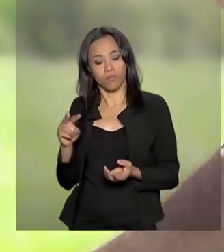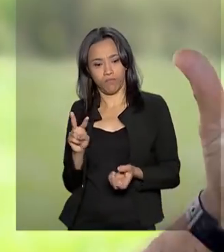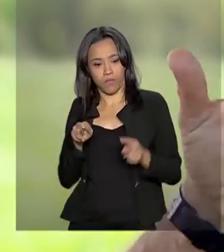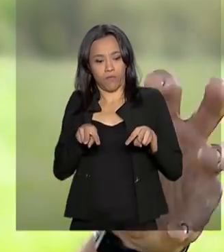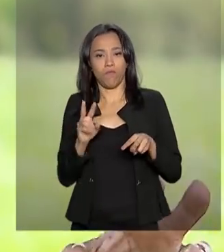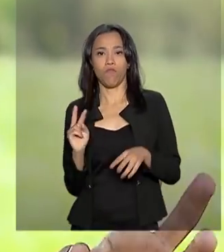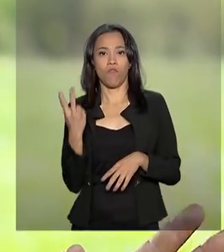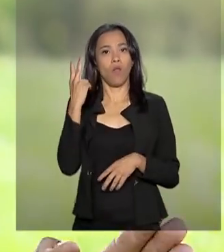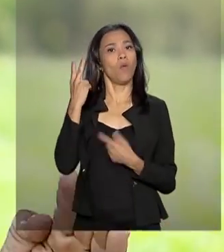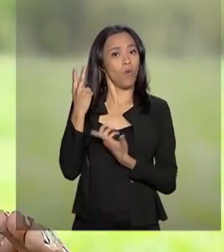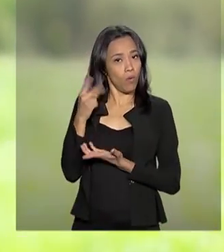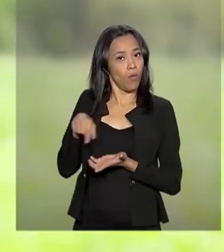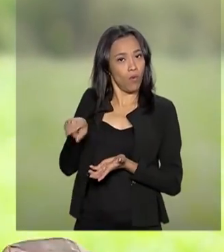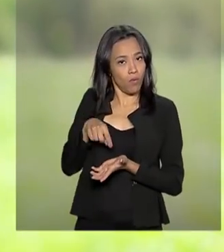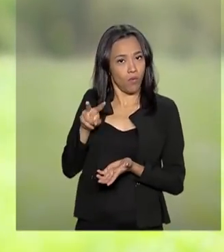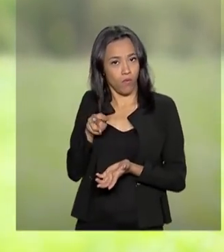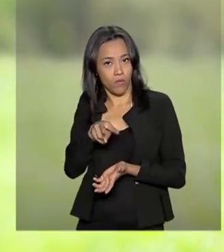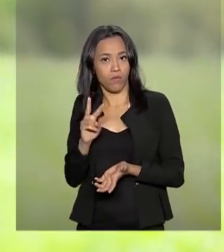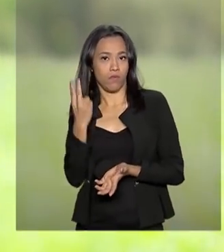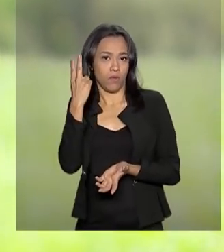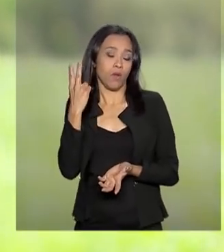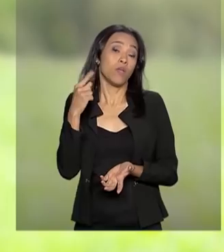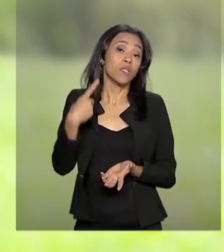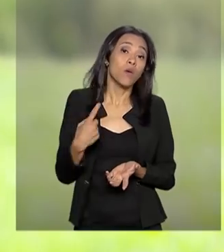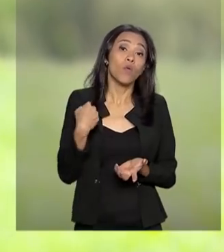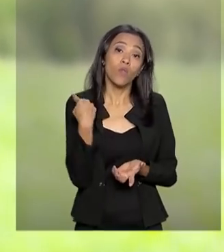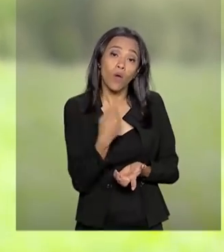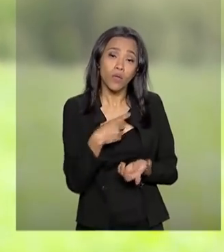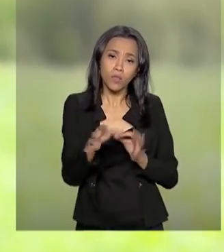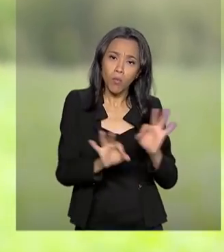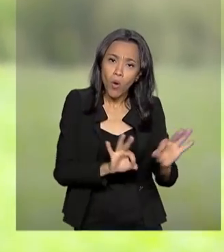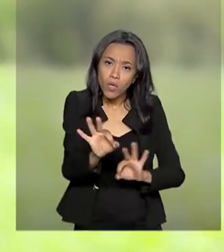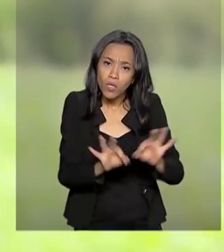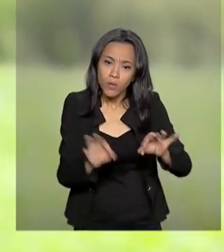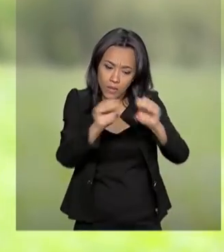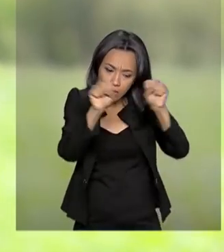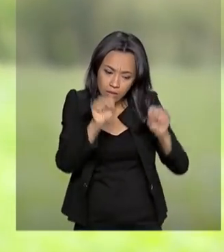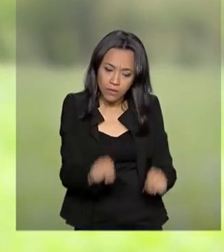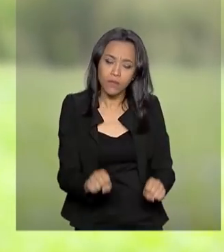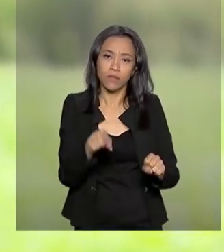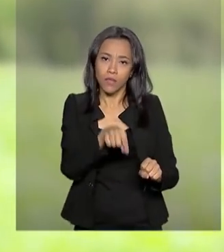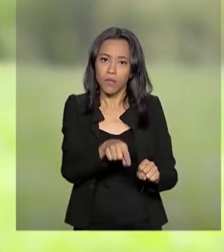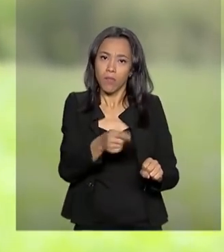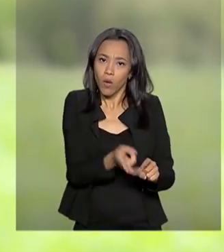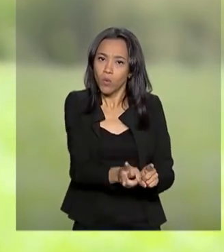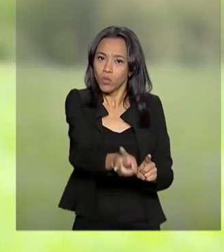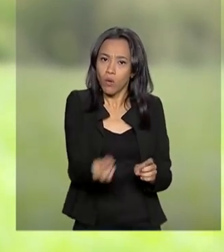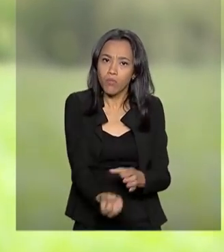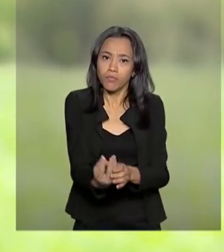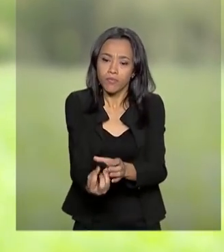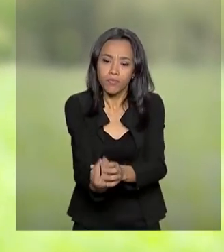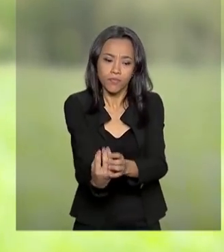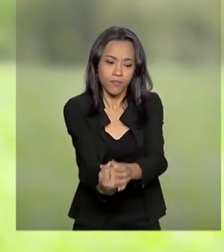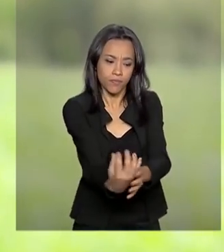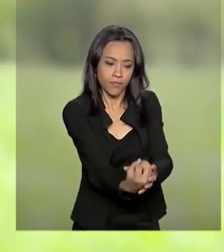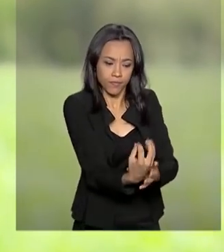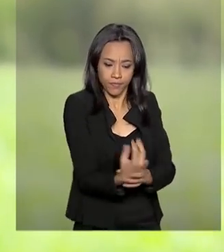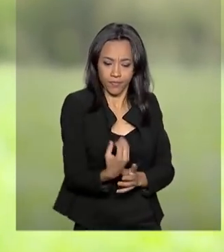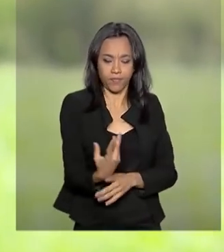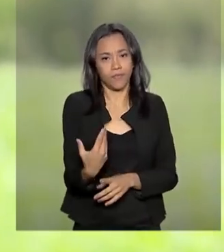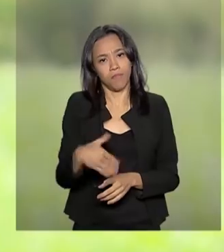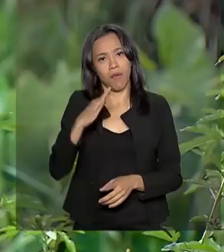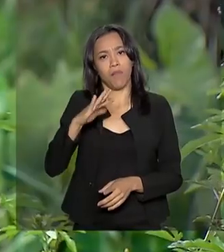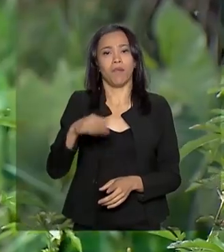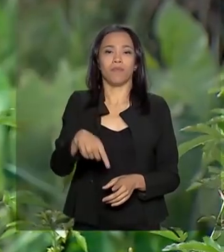grande. A gente começou a colocar um sistema de produção para ter uma produção contínua, para manejar essa planta de uma forma que ela seja mais